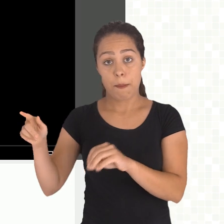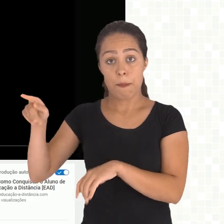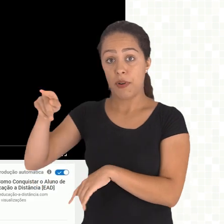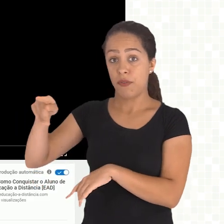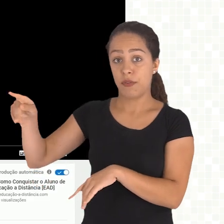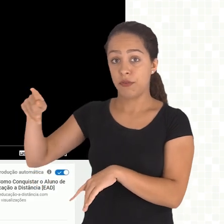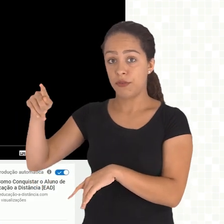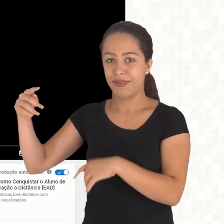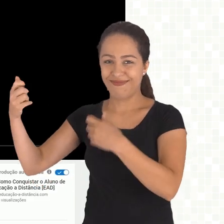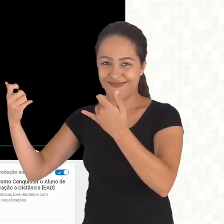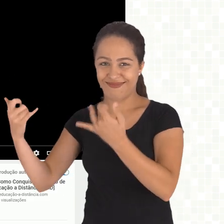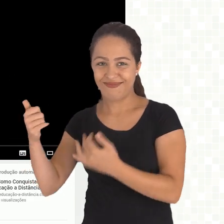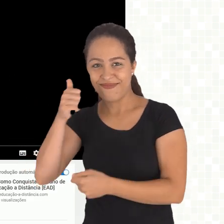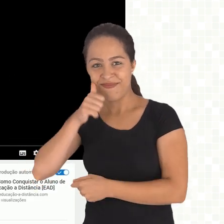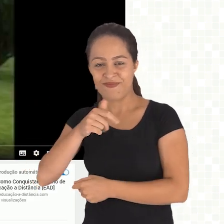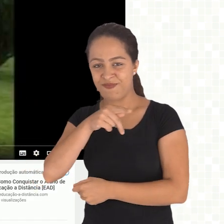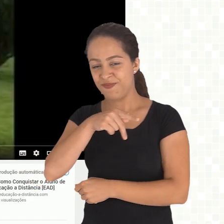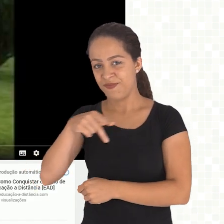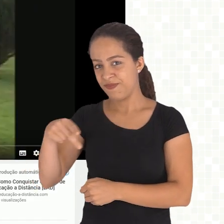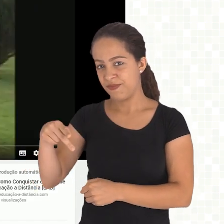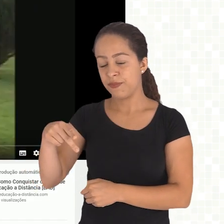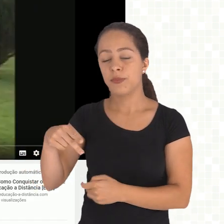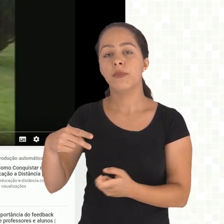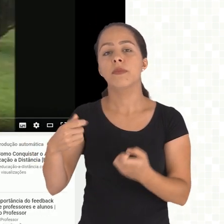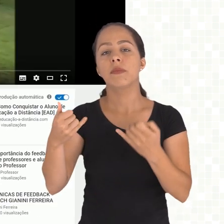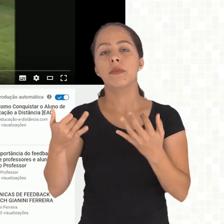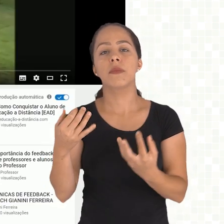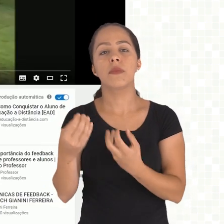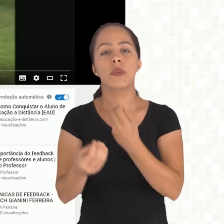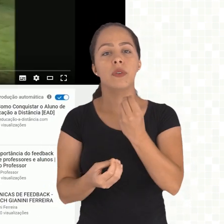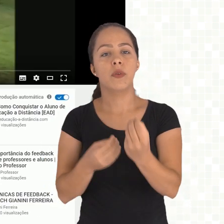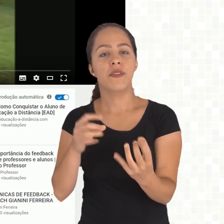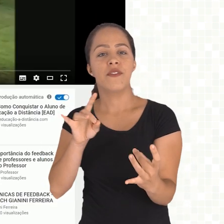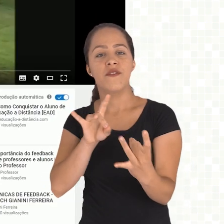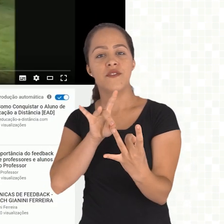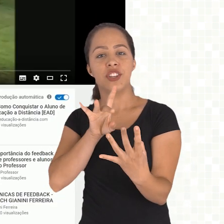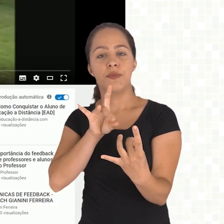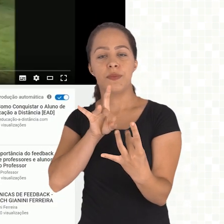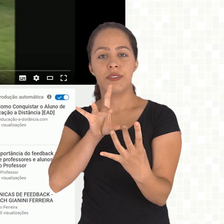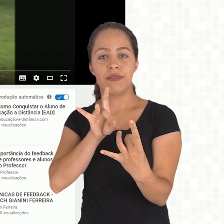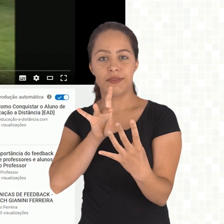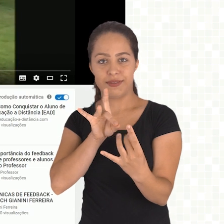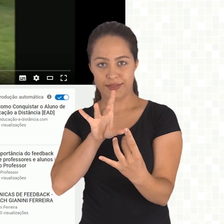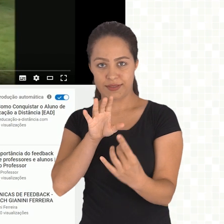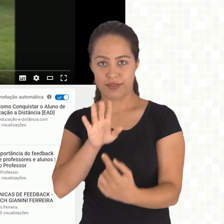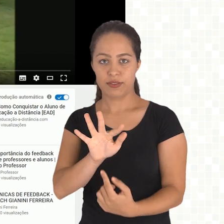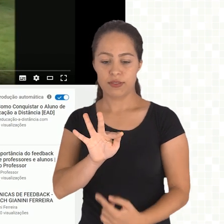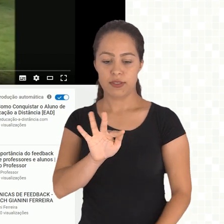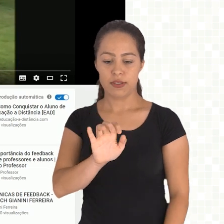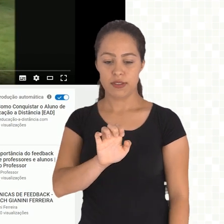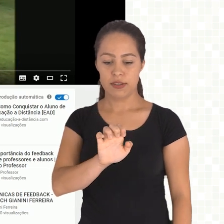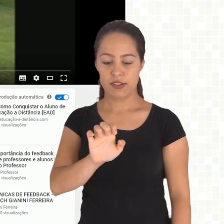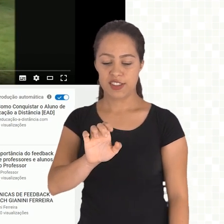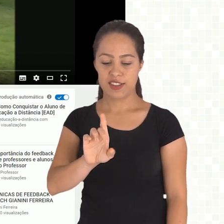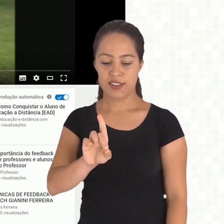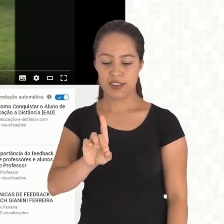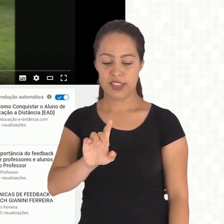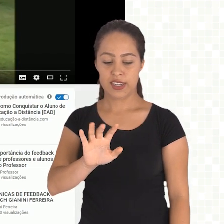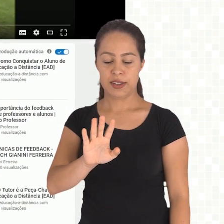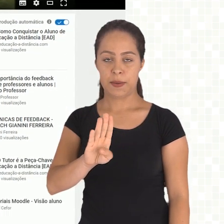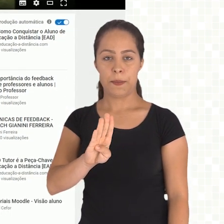vídeo dessa professora, falando sobre como dar feedback. Você vem aqui em compartilhar,